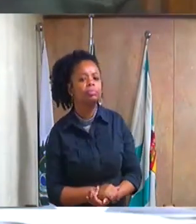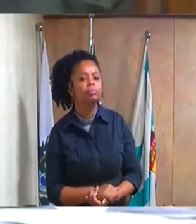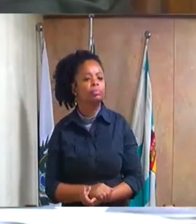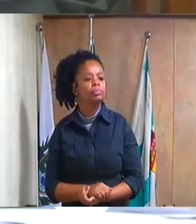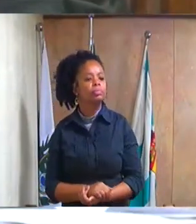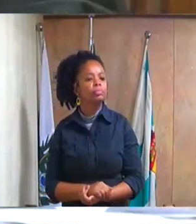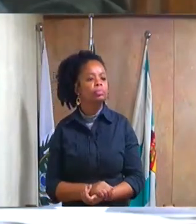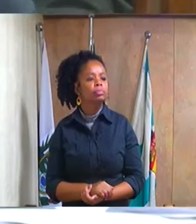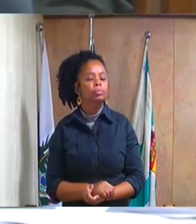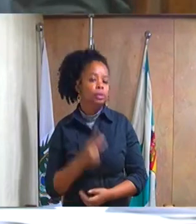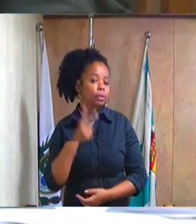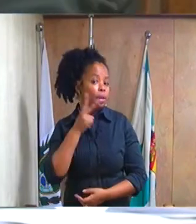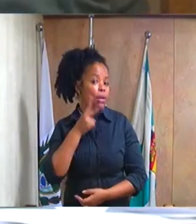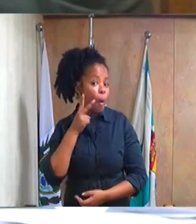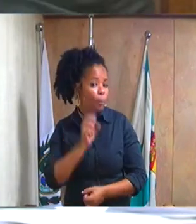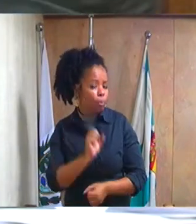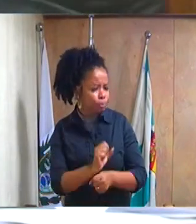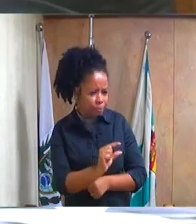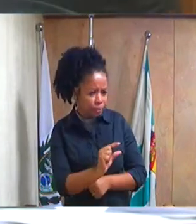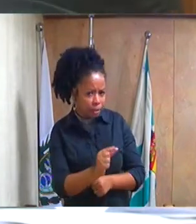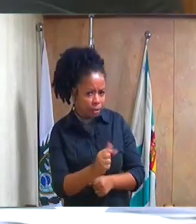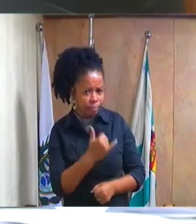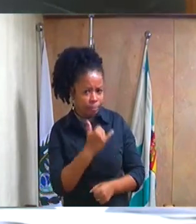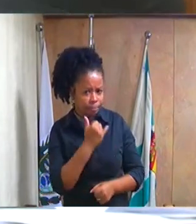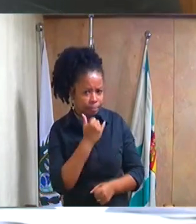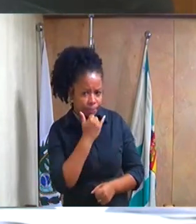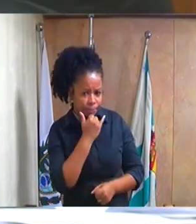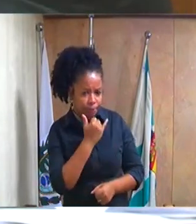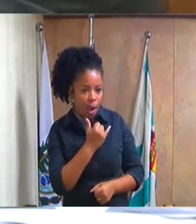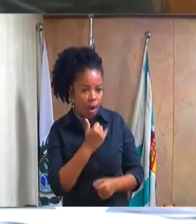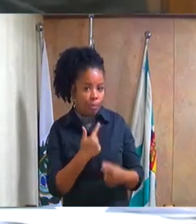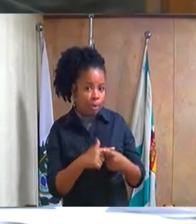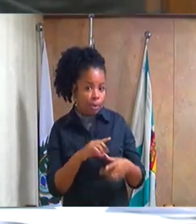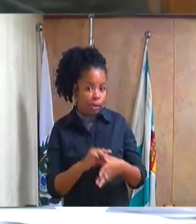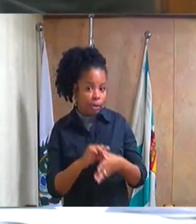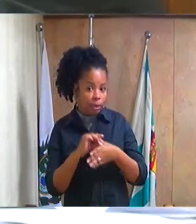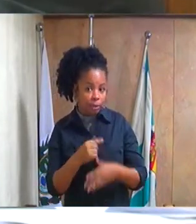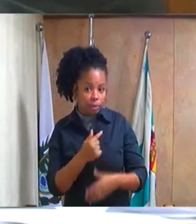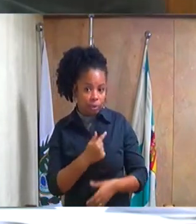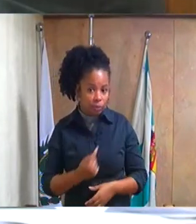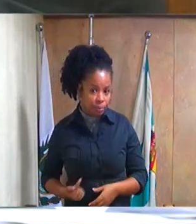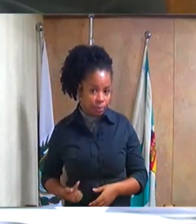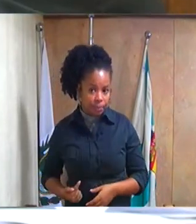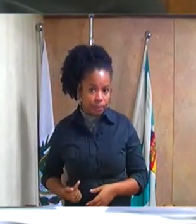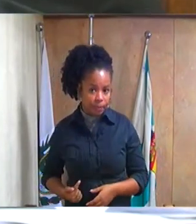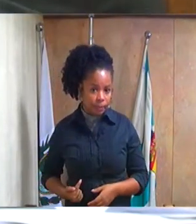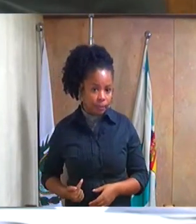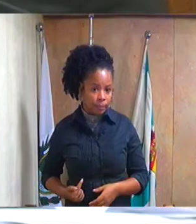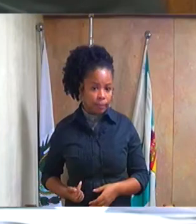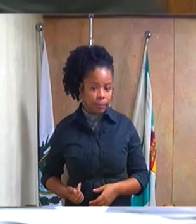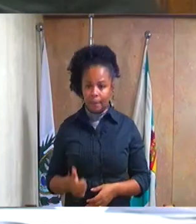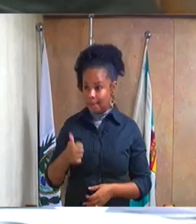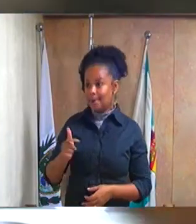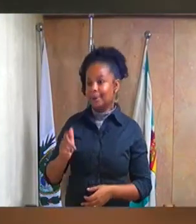Vereador, só um minuto. Desculpa. É que o líder do governo é o melhor que nós temos.